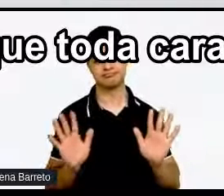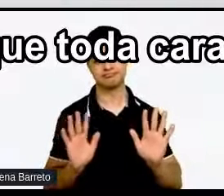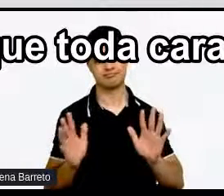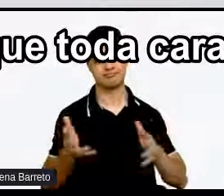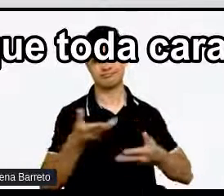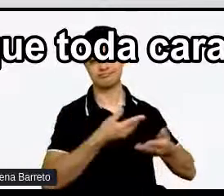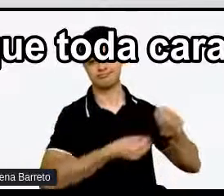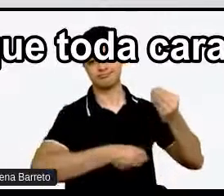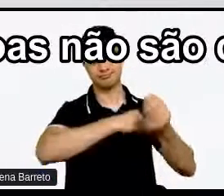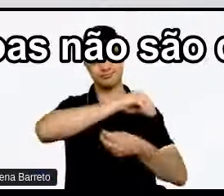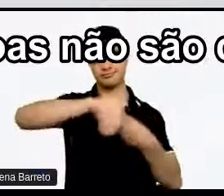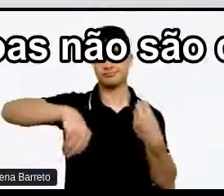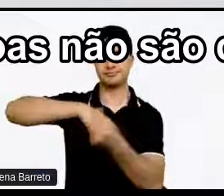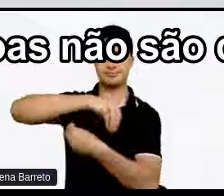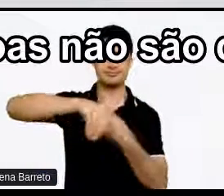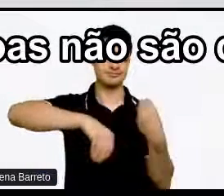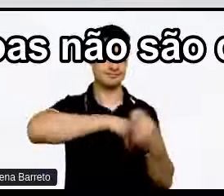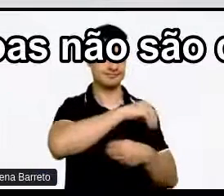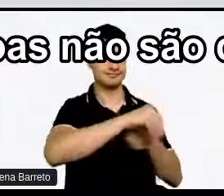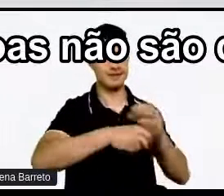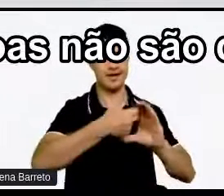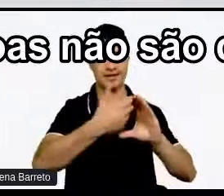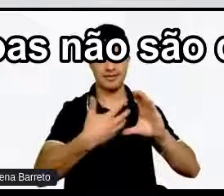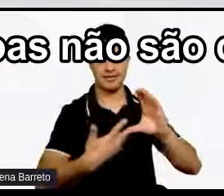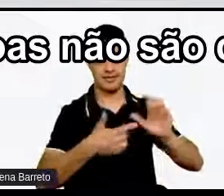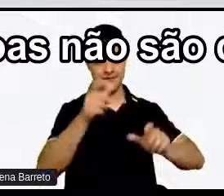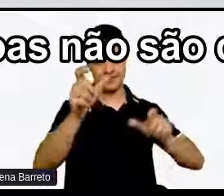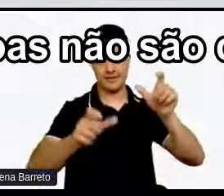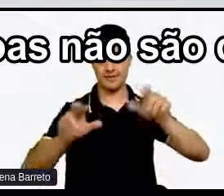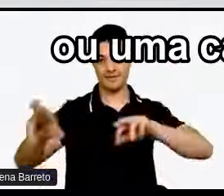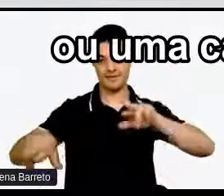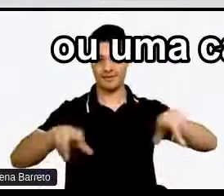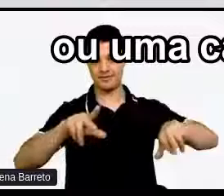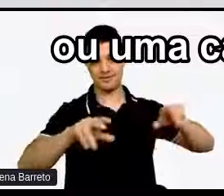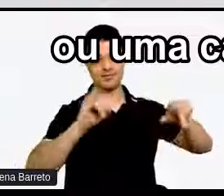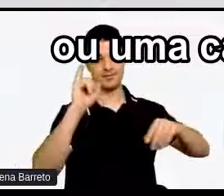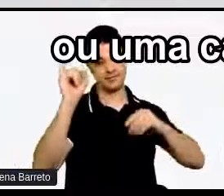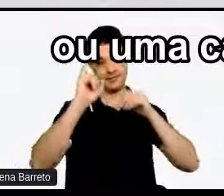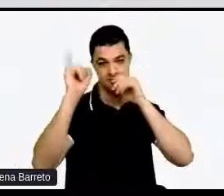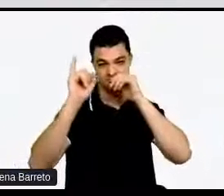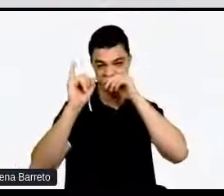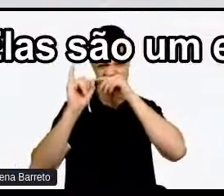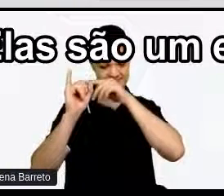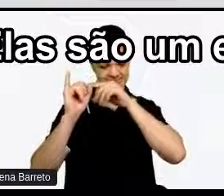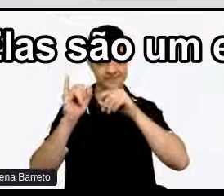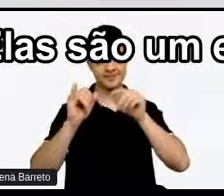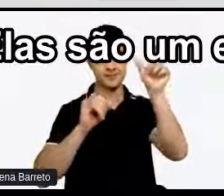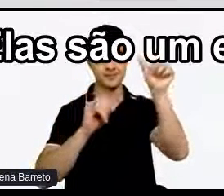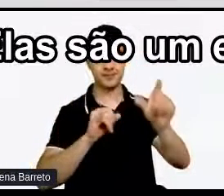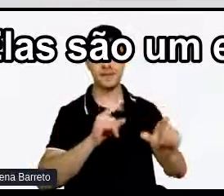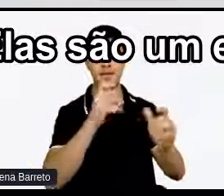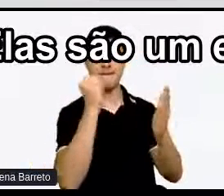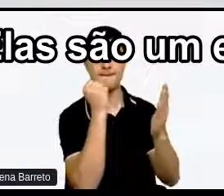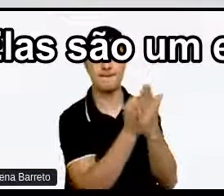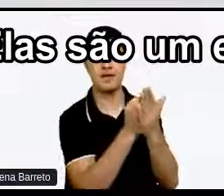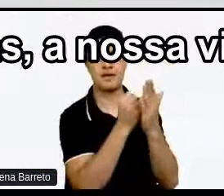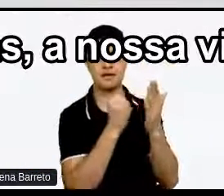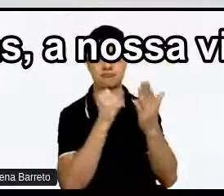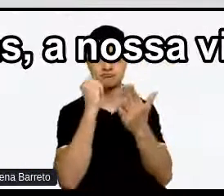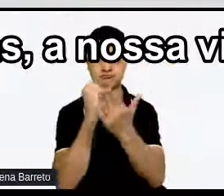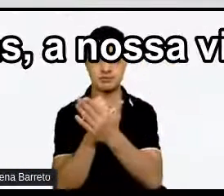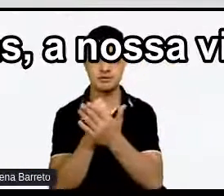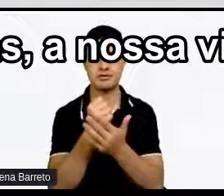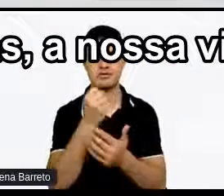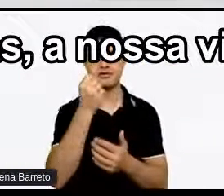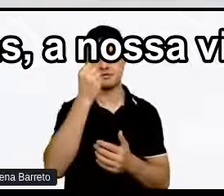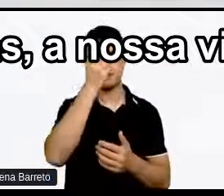característica humana É importante E as pessoas não são definidas Por um rótulo só Ou uma característica Elas são um entrecruzamento A